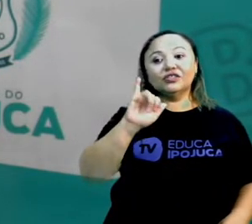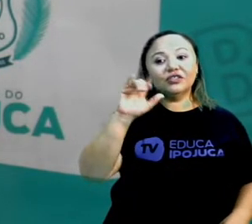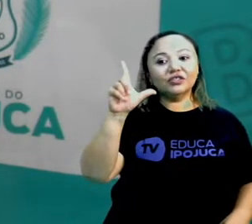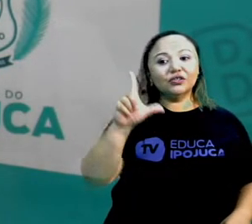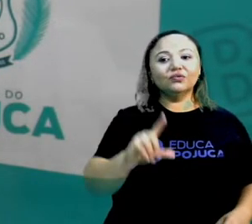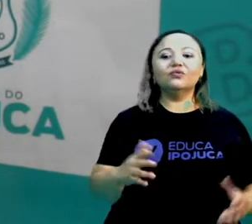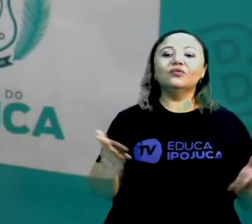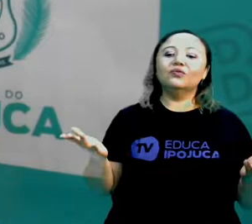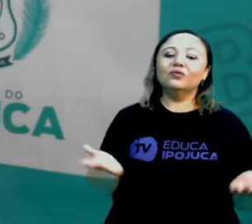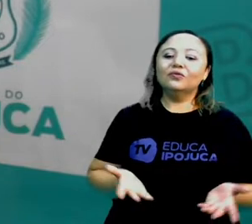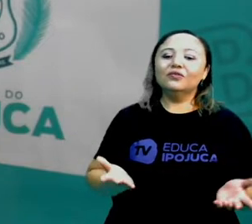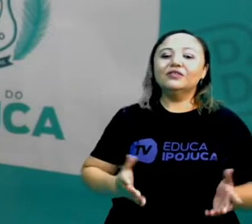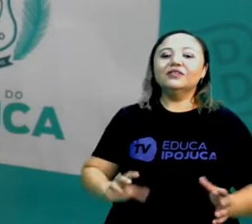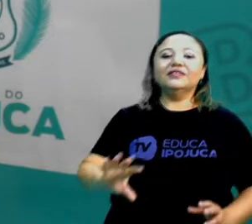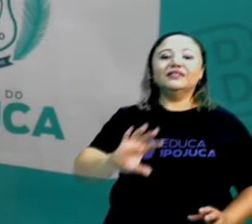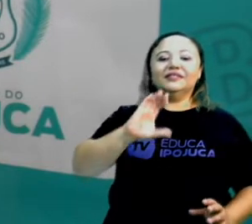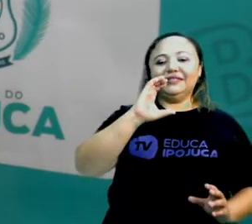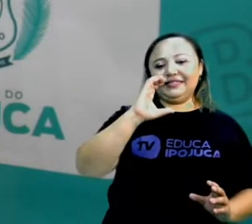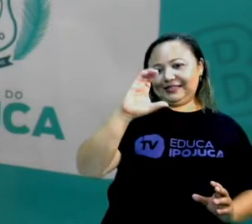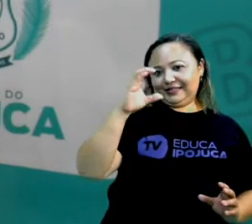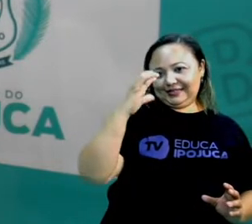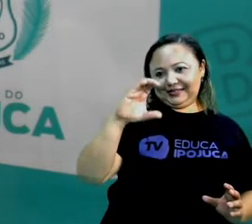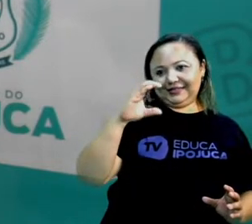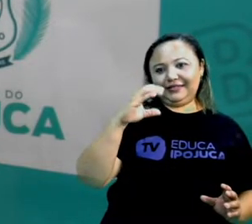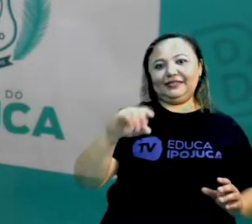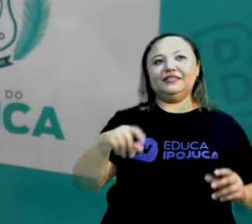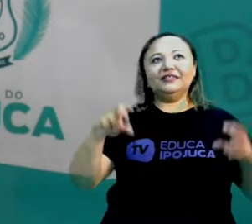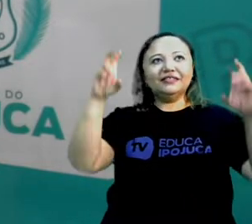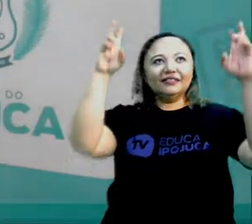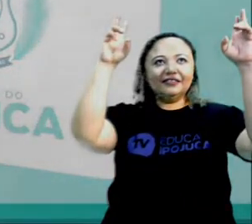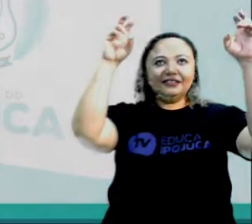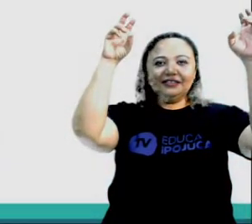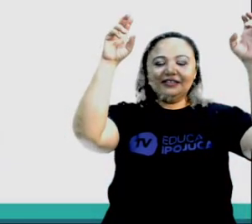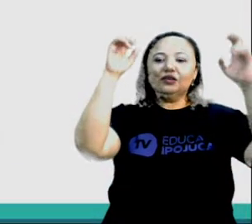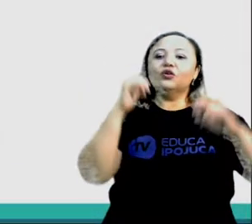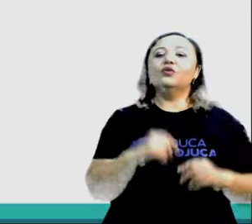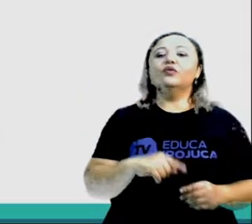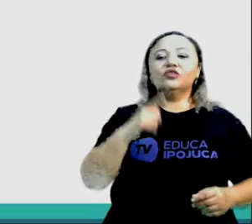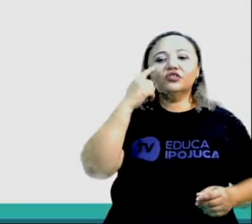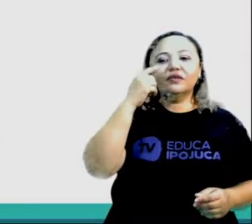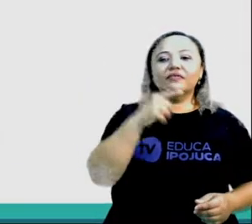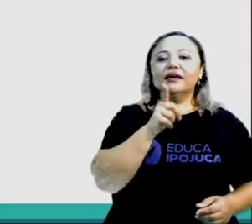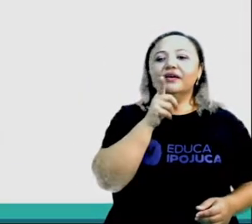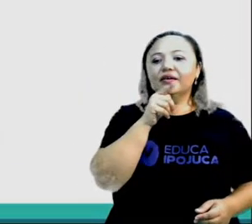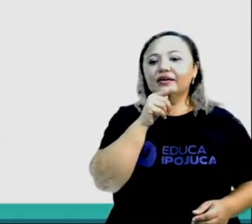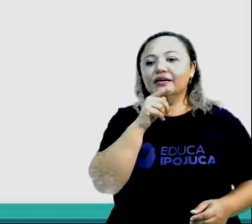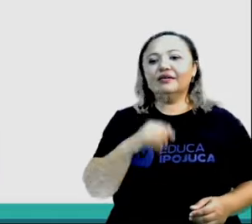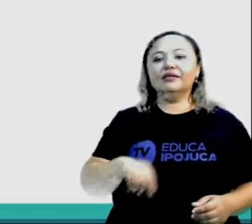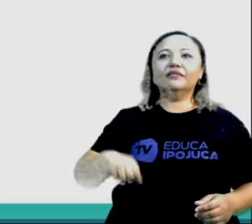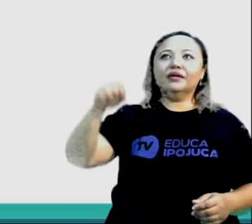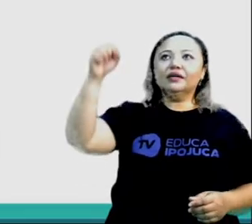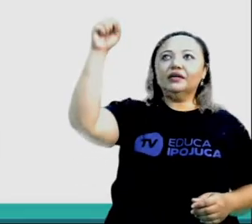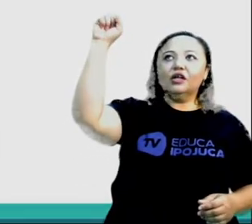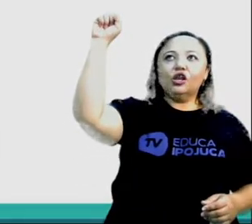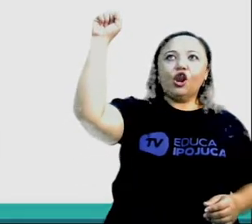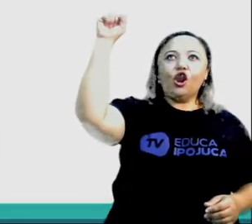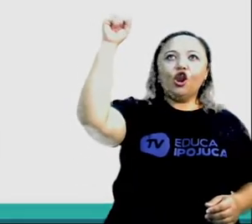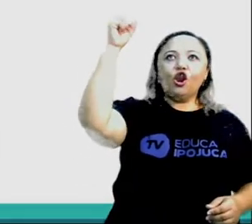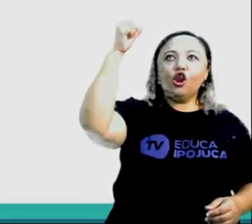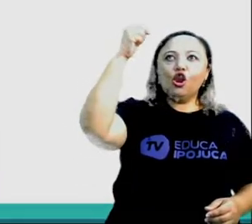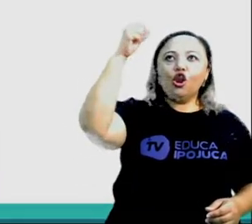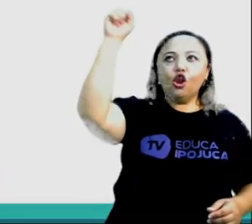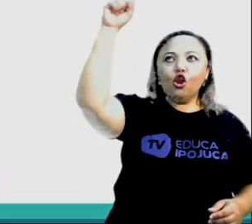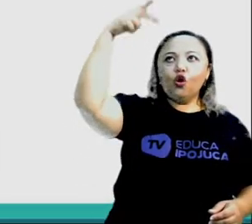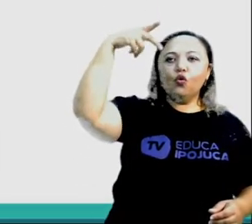ciência de hoje, onde iremos falar um pouquinho mais sobre a importância da água e da luz para